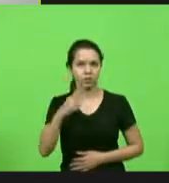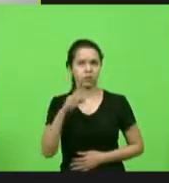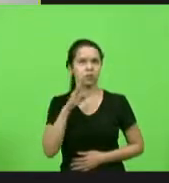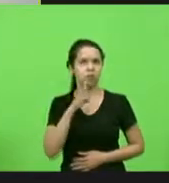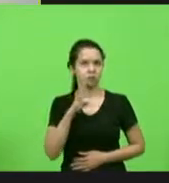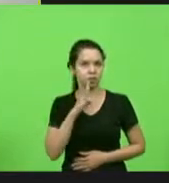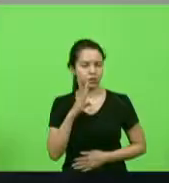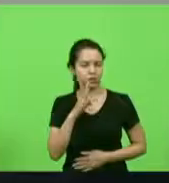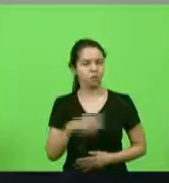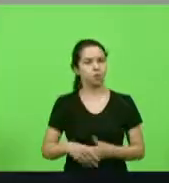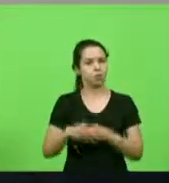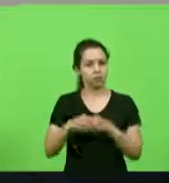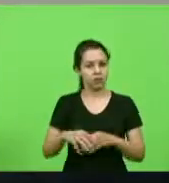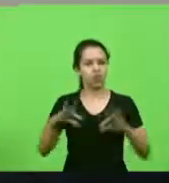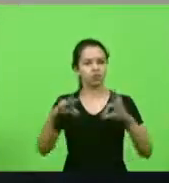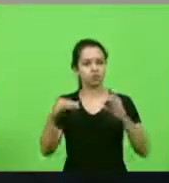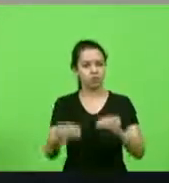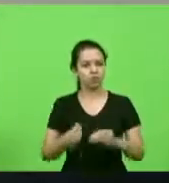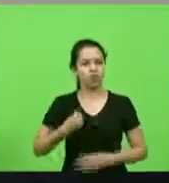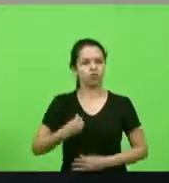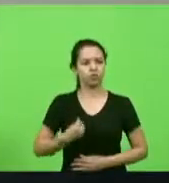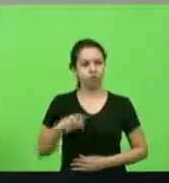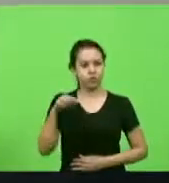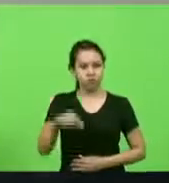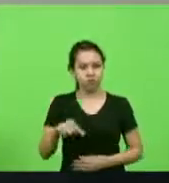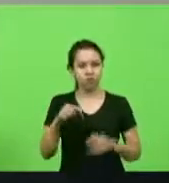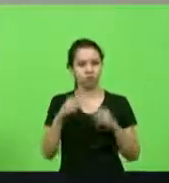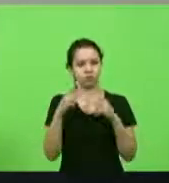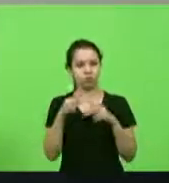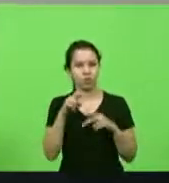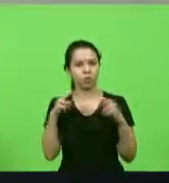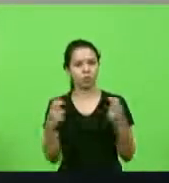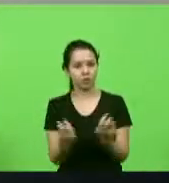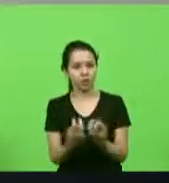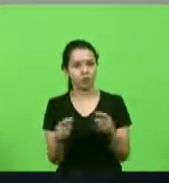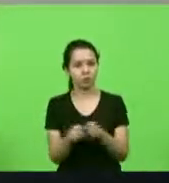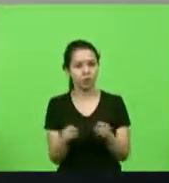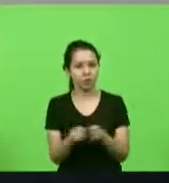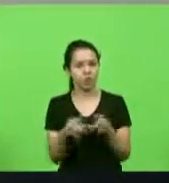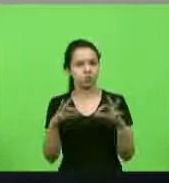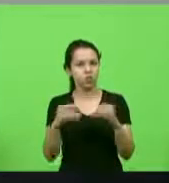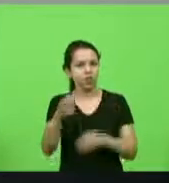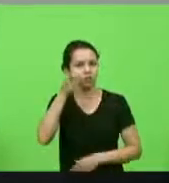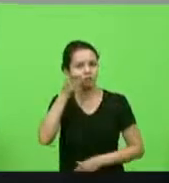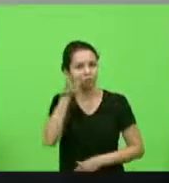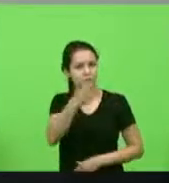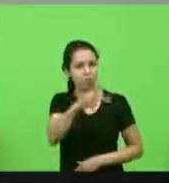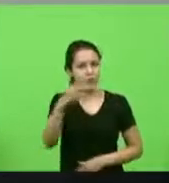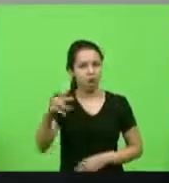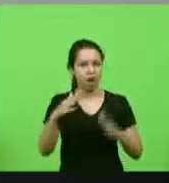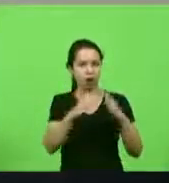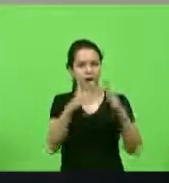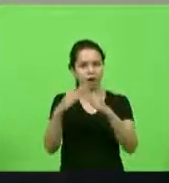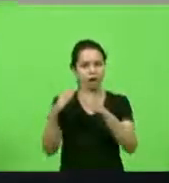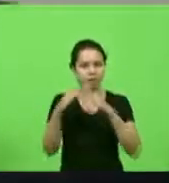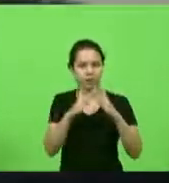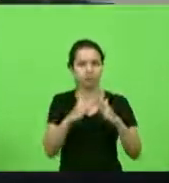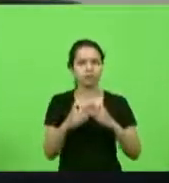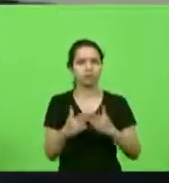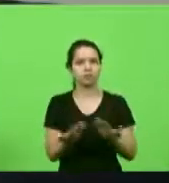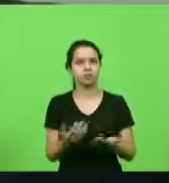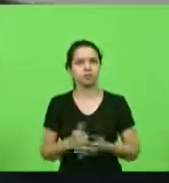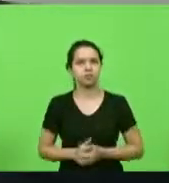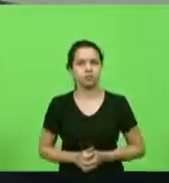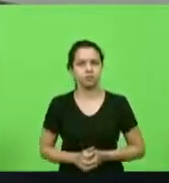cumprimentar todos que se fazem presente no plenário quem está nos assistindo nas suas casas na sua